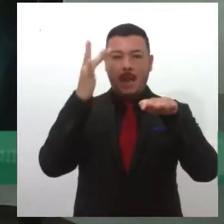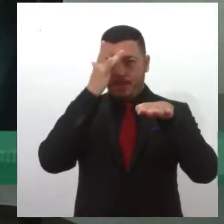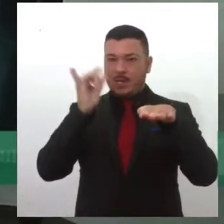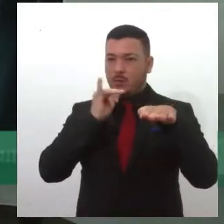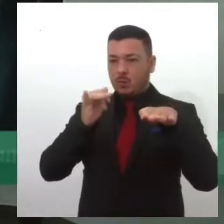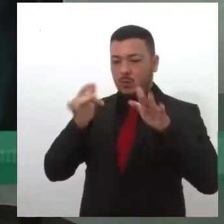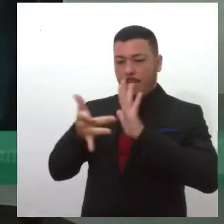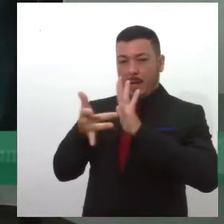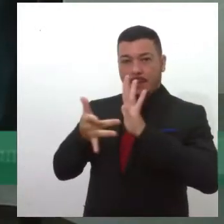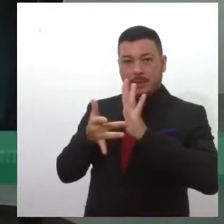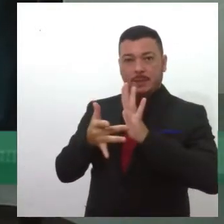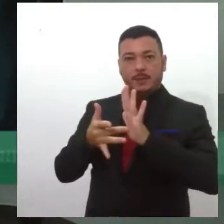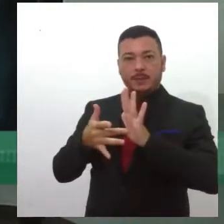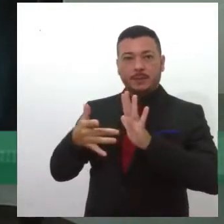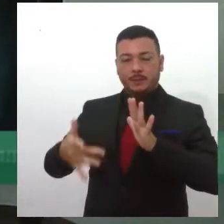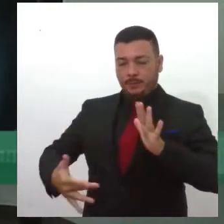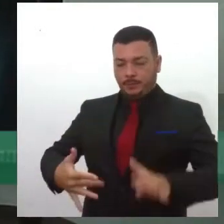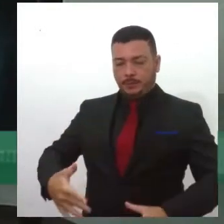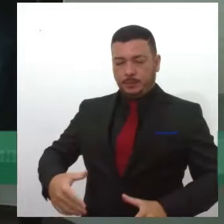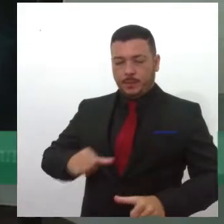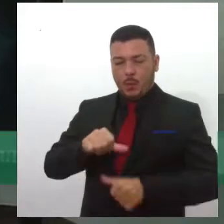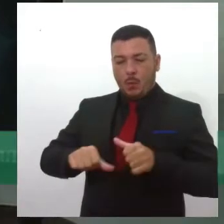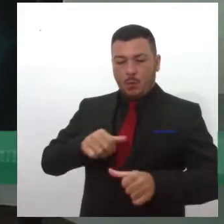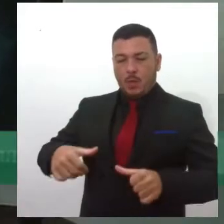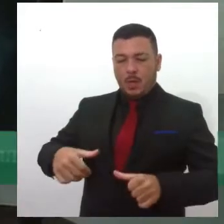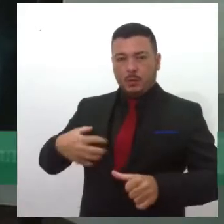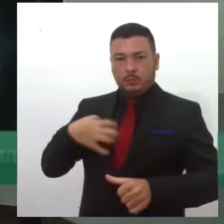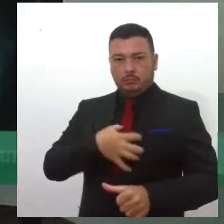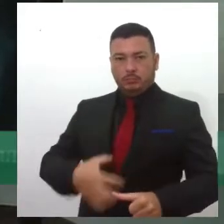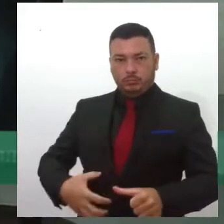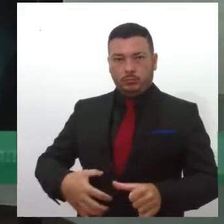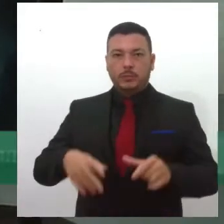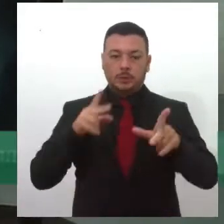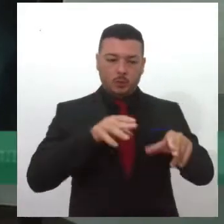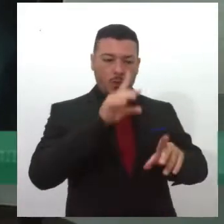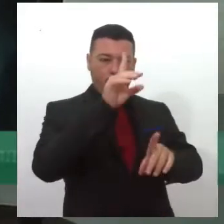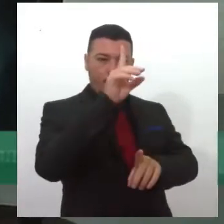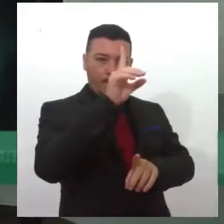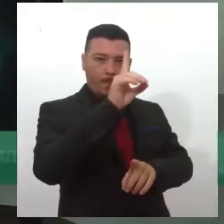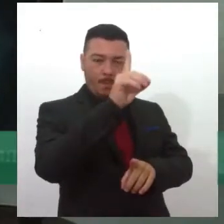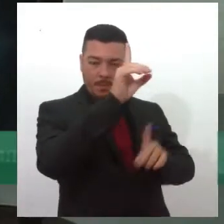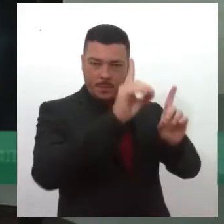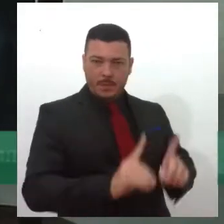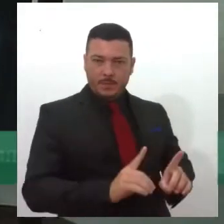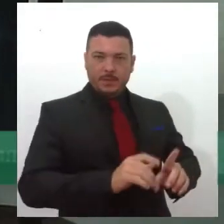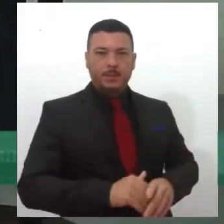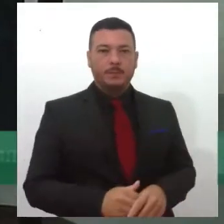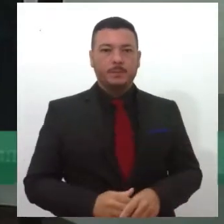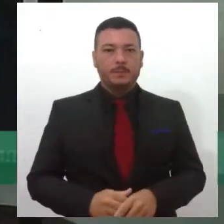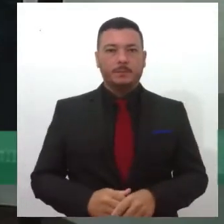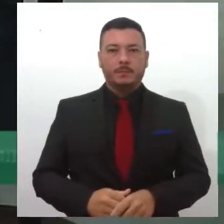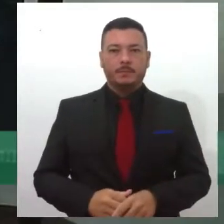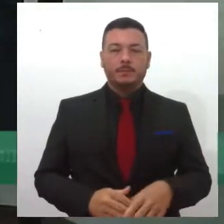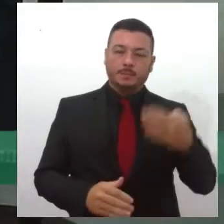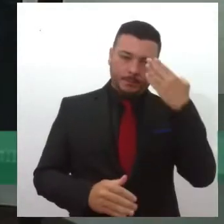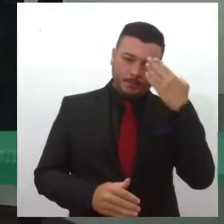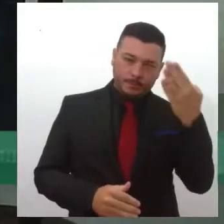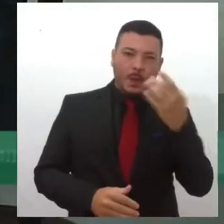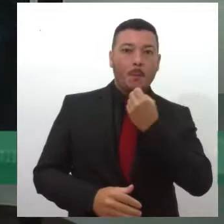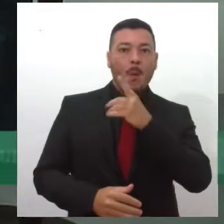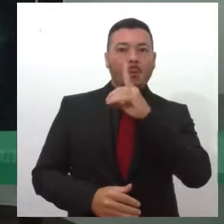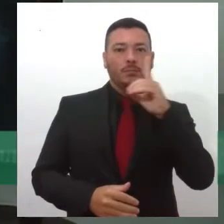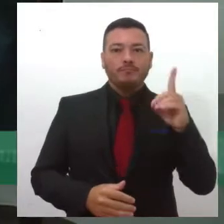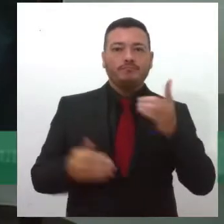transplantados às PCDs? Bom dia, agradeço o convite, o